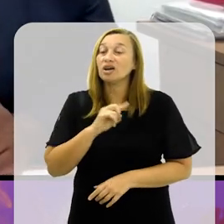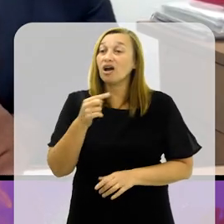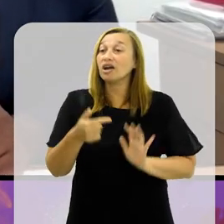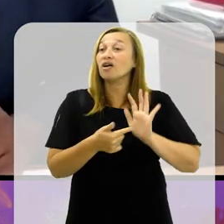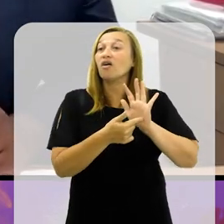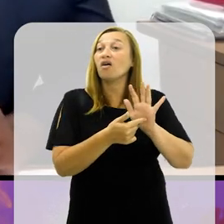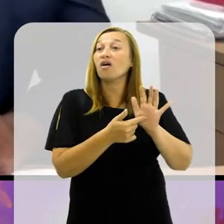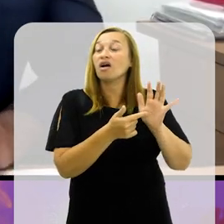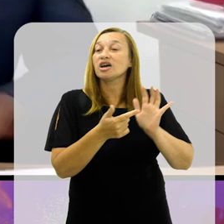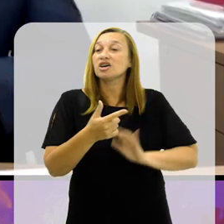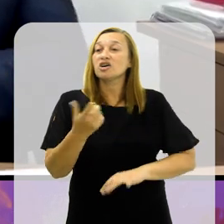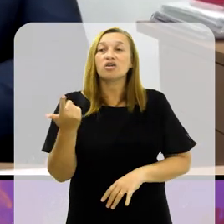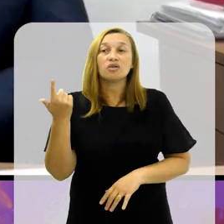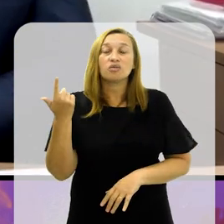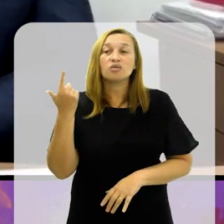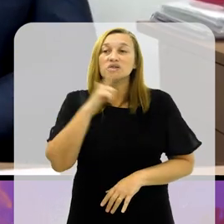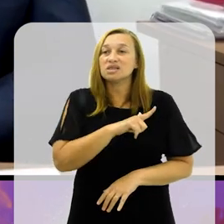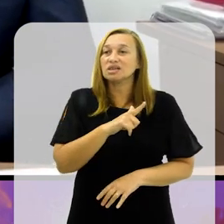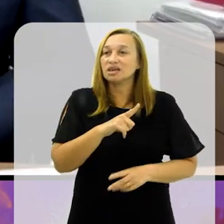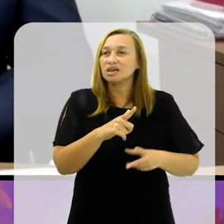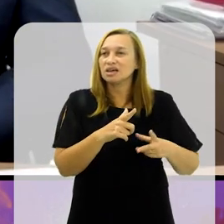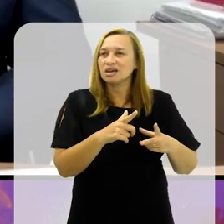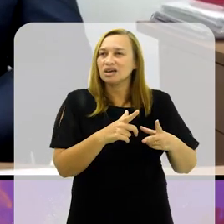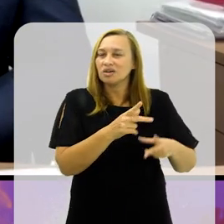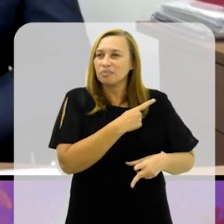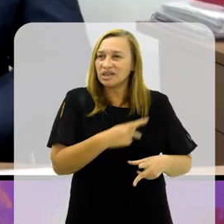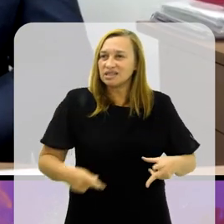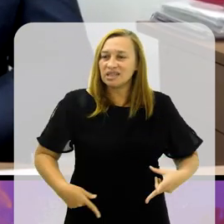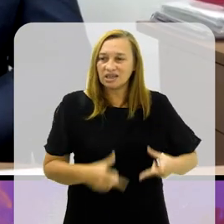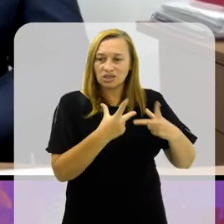mesa, olha, eu ganhei do presidente